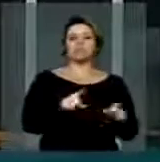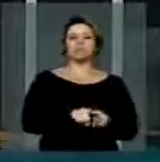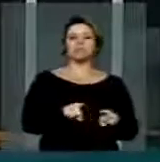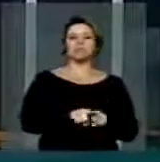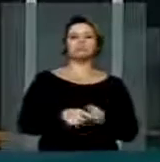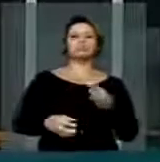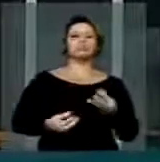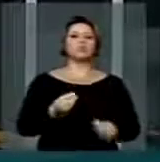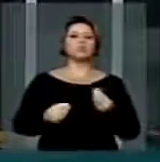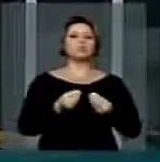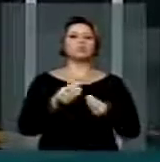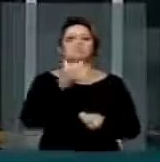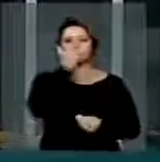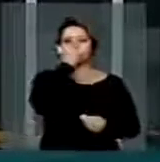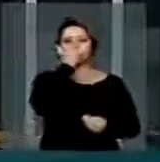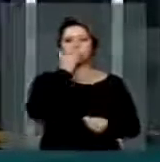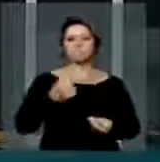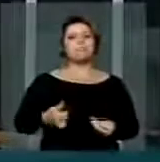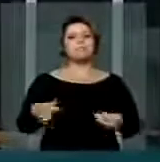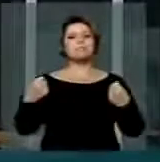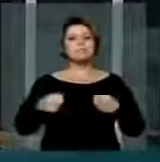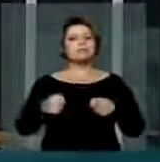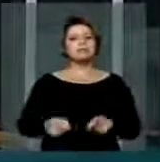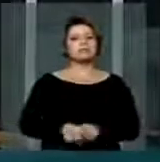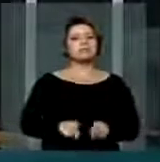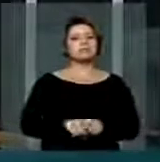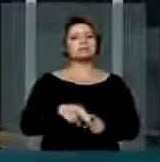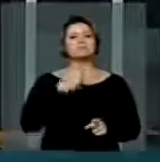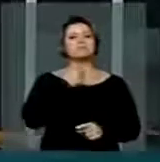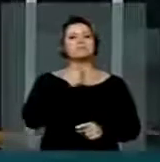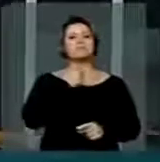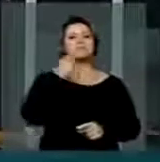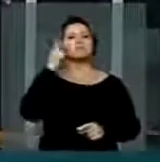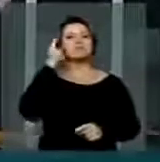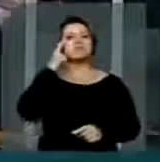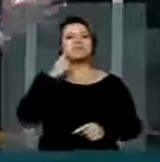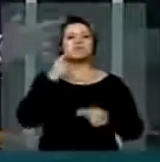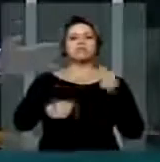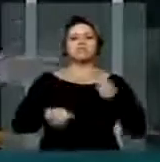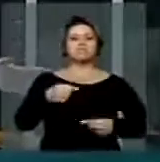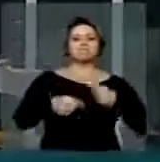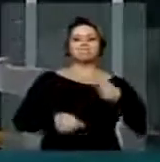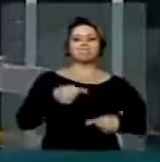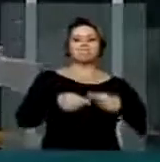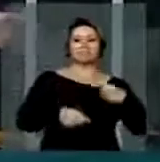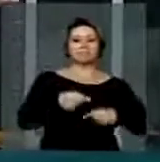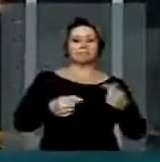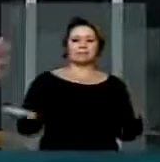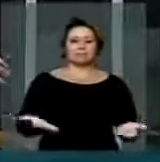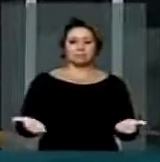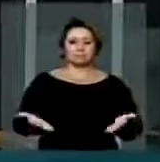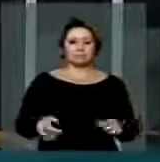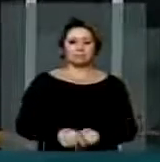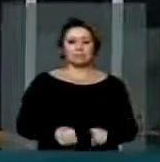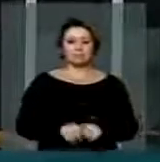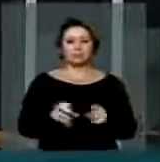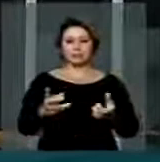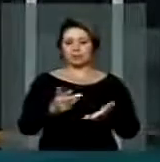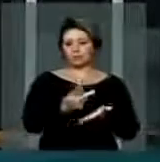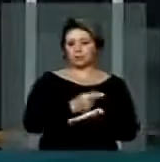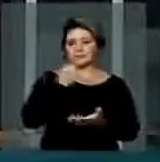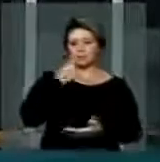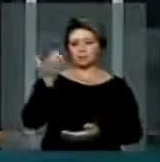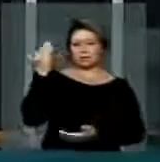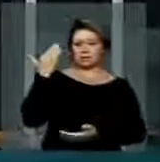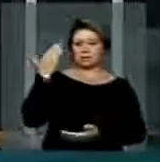essa tragédia, que essa tragédia não fique somente nos debates que iniciados a partir de agora, por conta do que aconteceu em